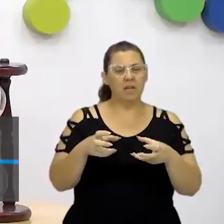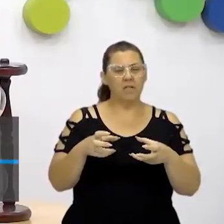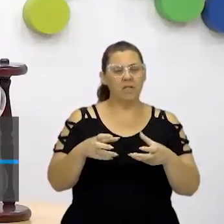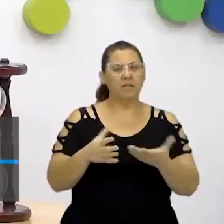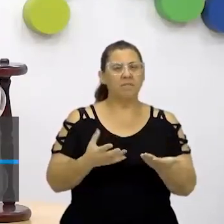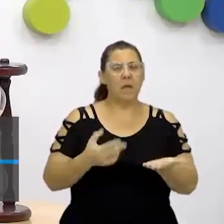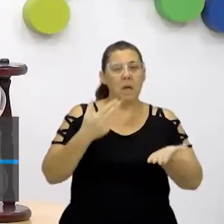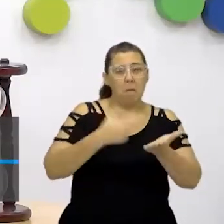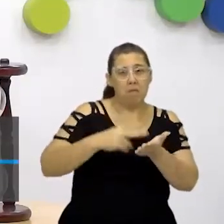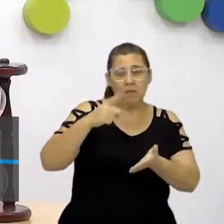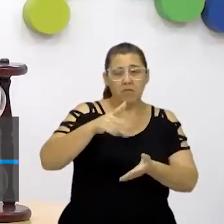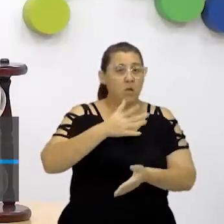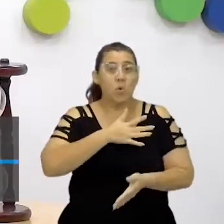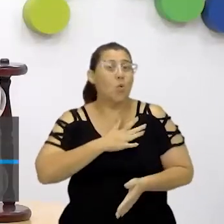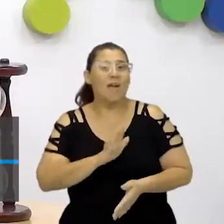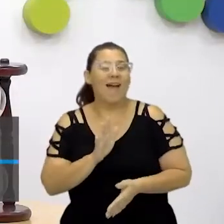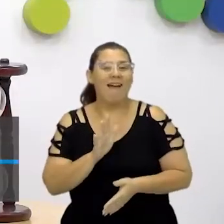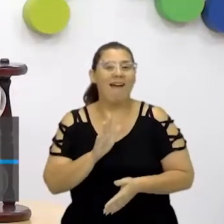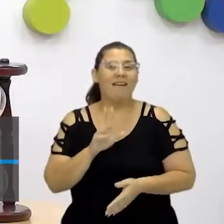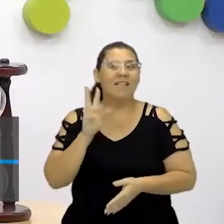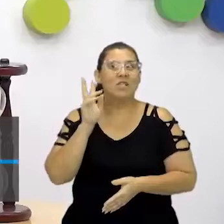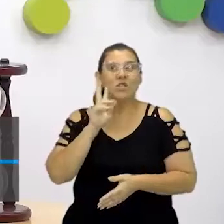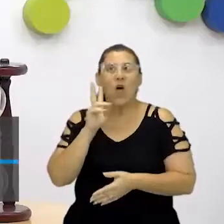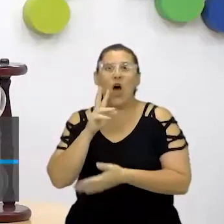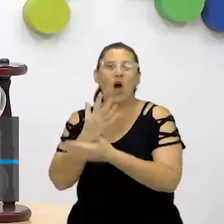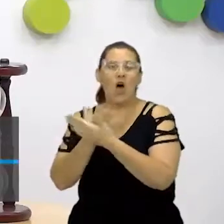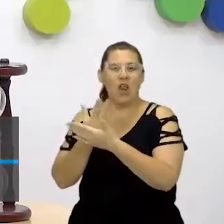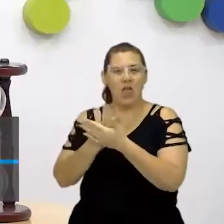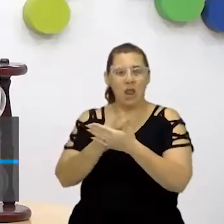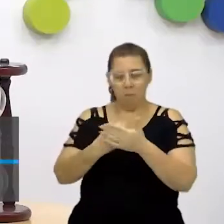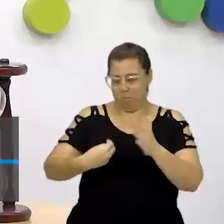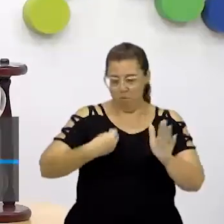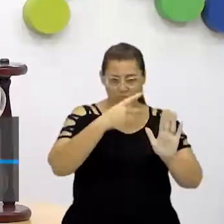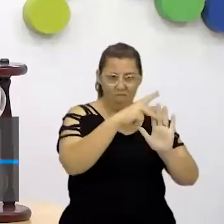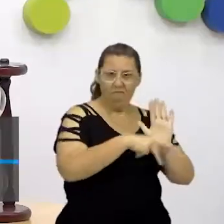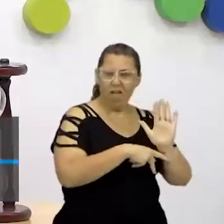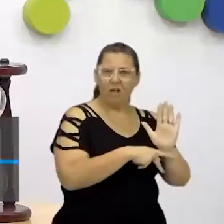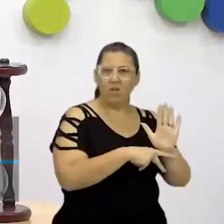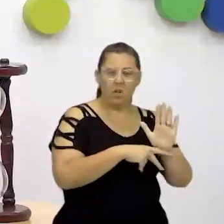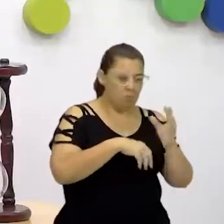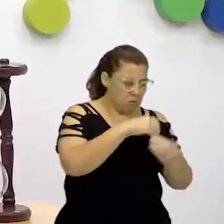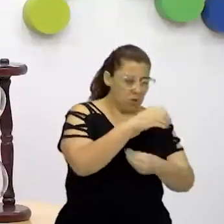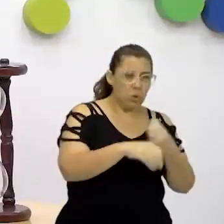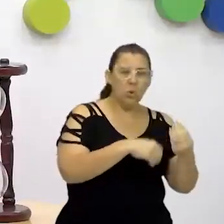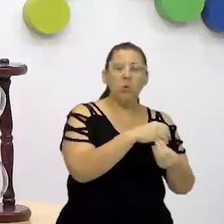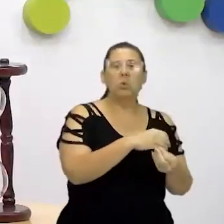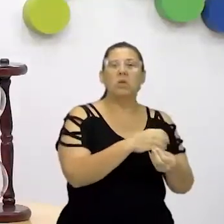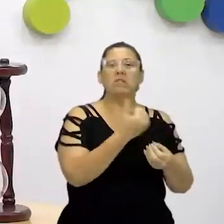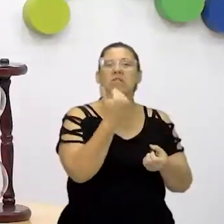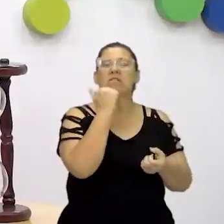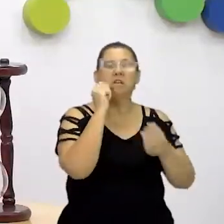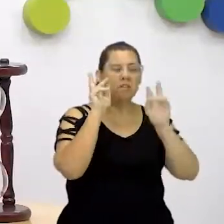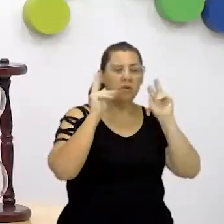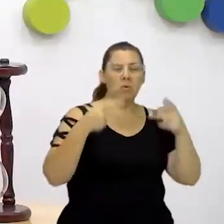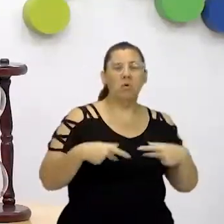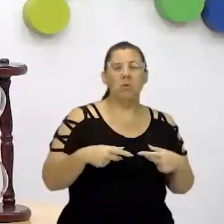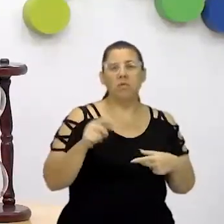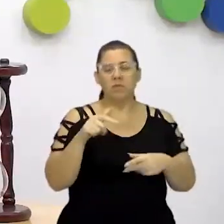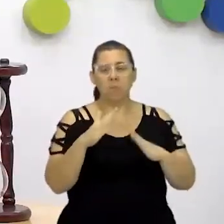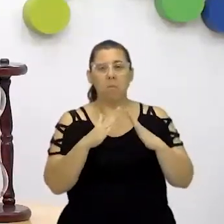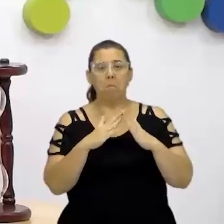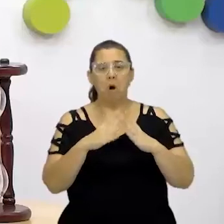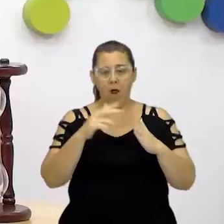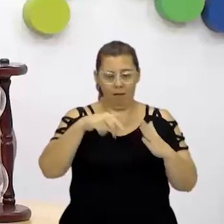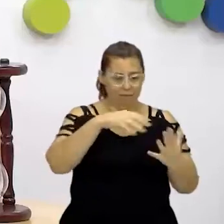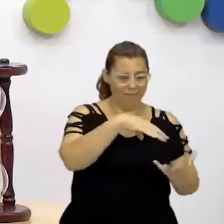mesmo que você não queira ser um historiador, que o seu projeto de vida não envolva as ciências humanas, você, como um morador aqui